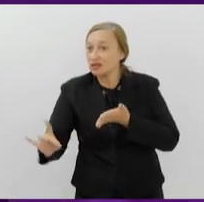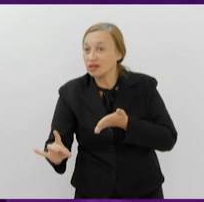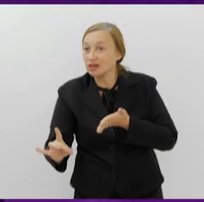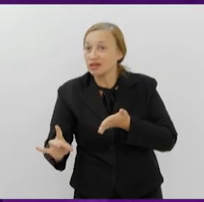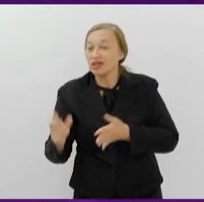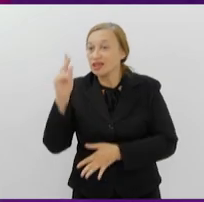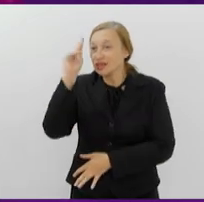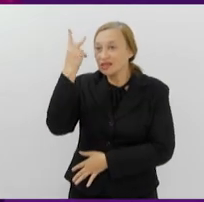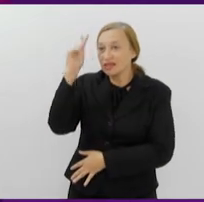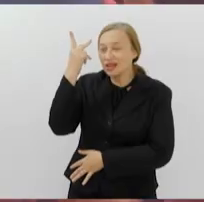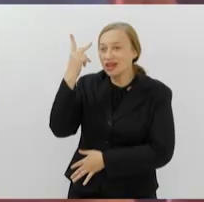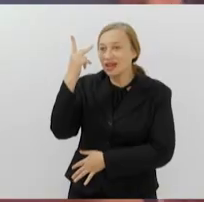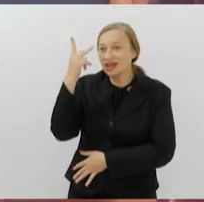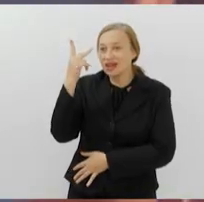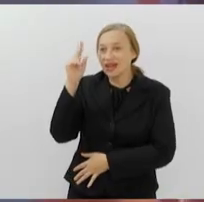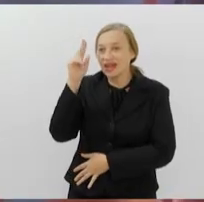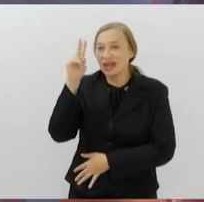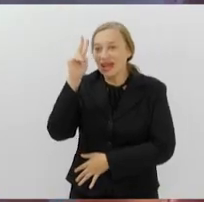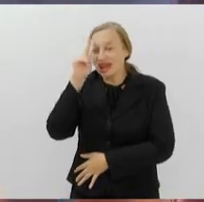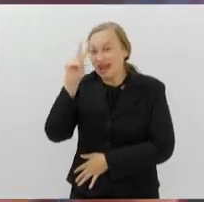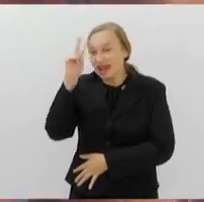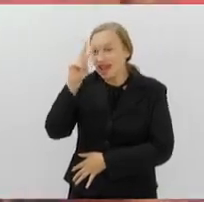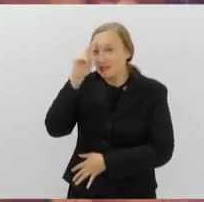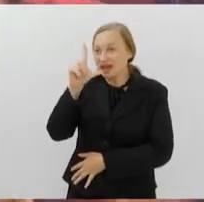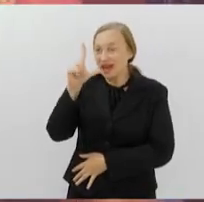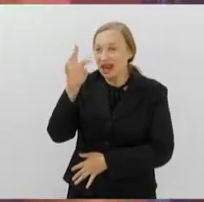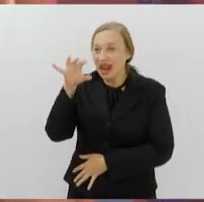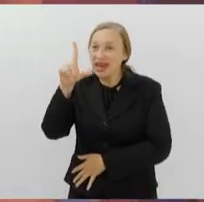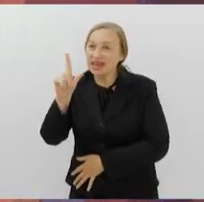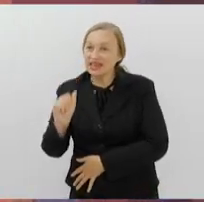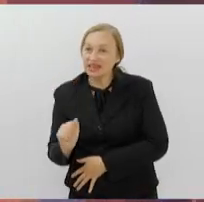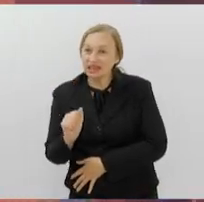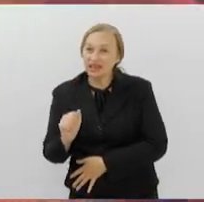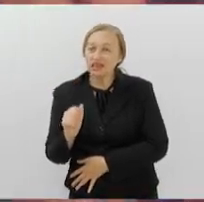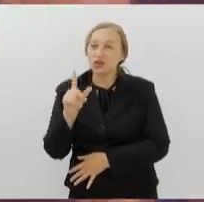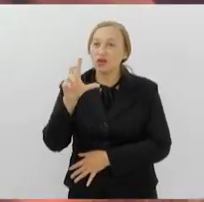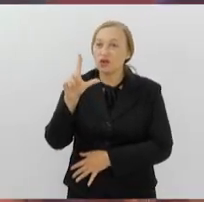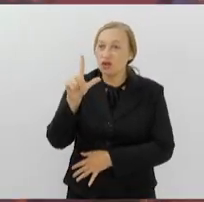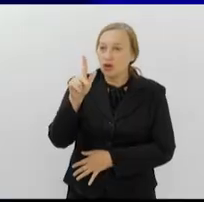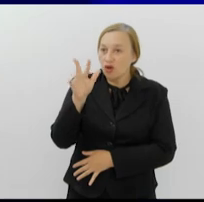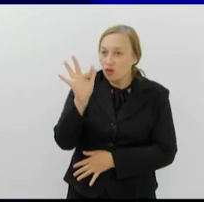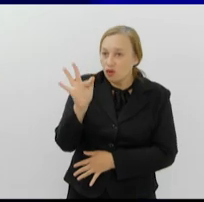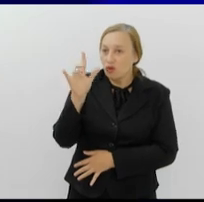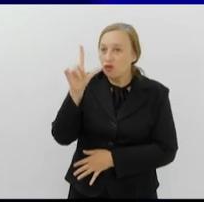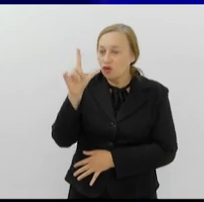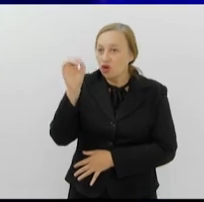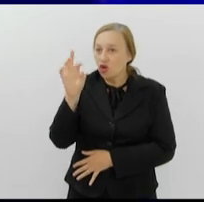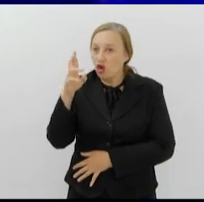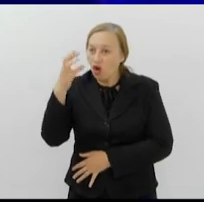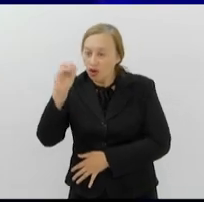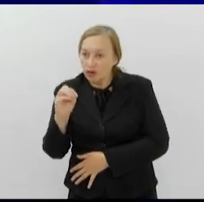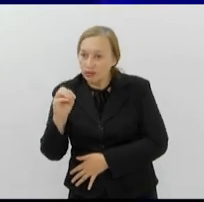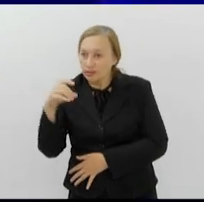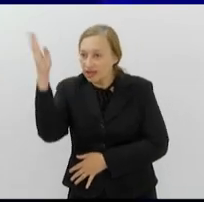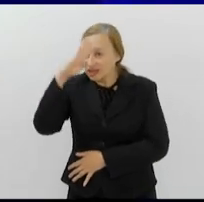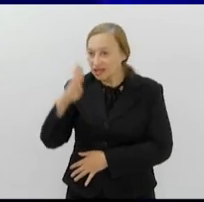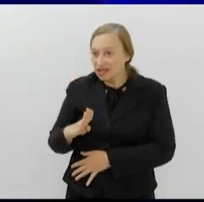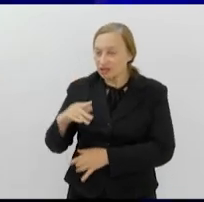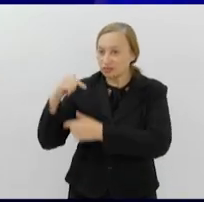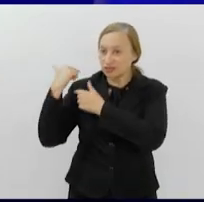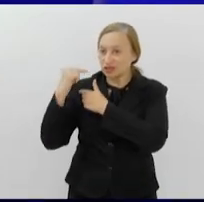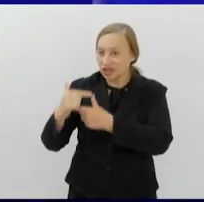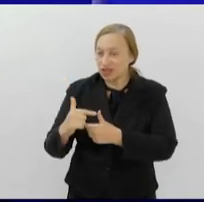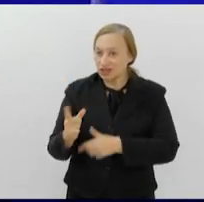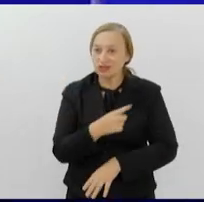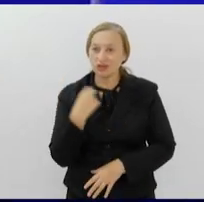lendas, cantigas e brincadeiras do folclore brasileiro, resgatando e ressignificando nossas tradições. Você